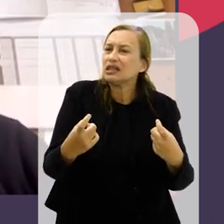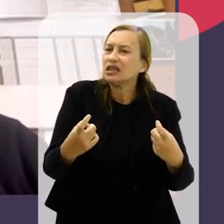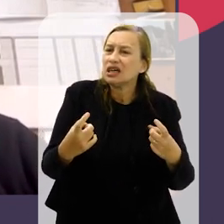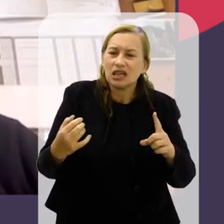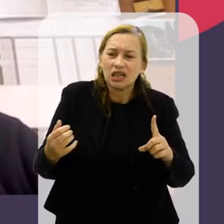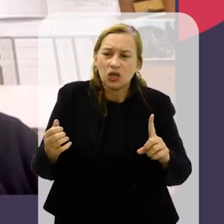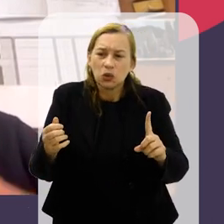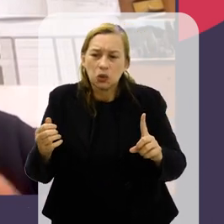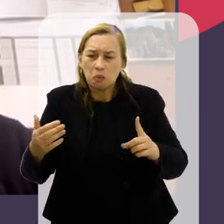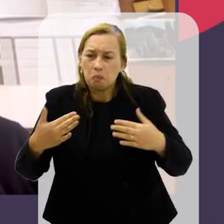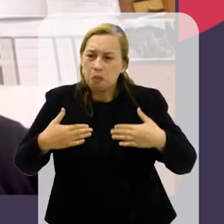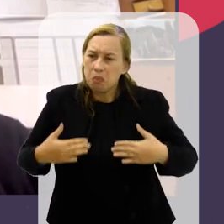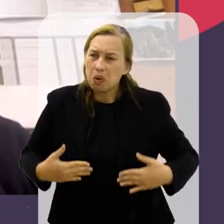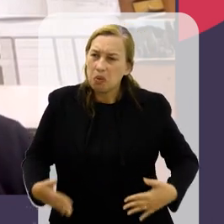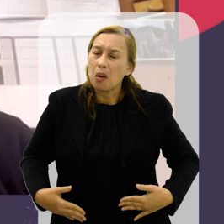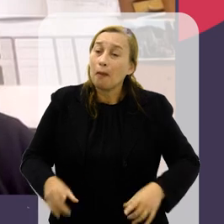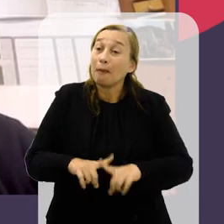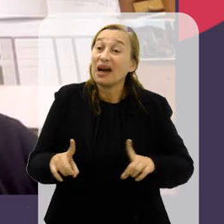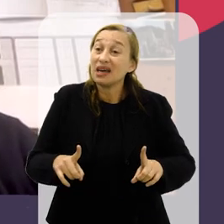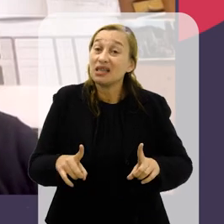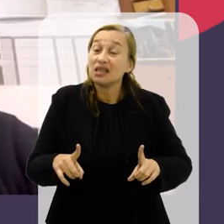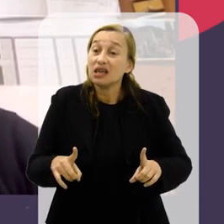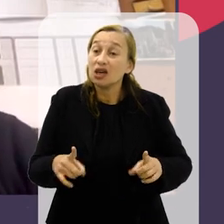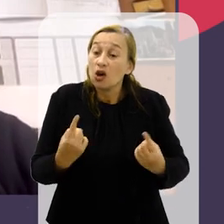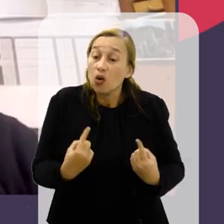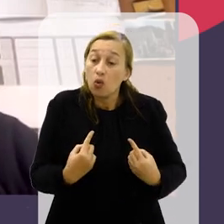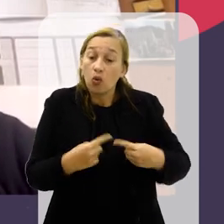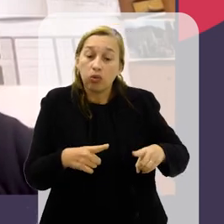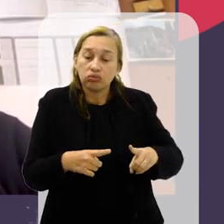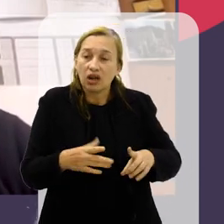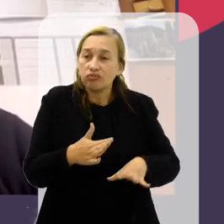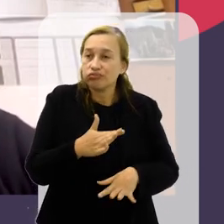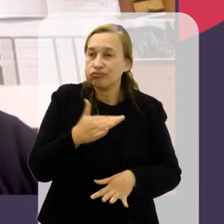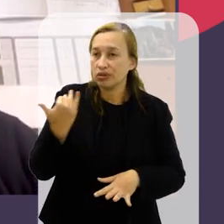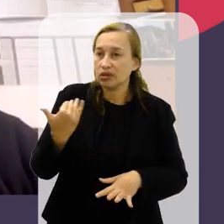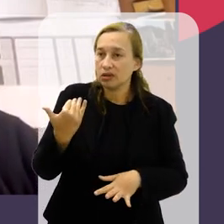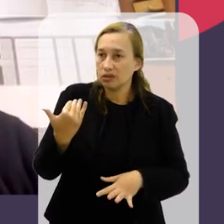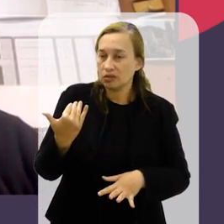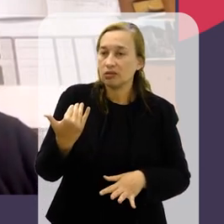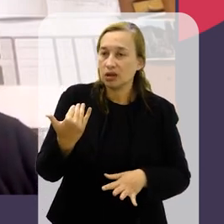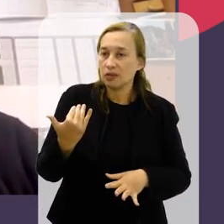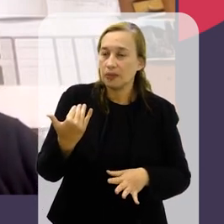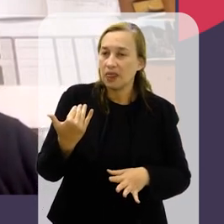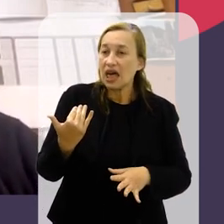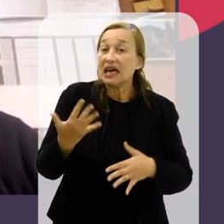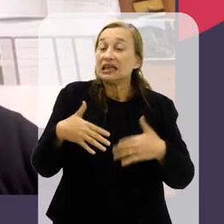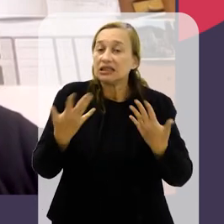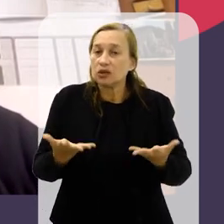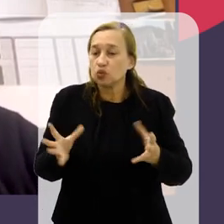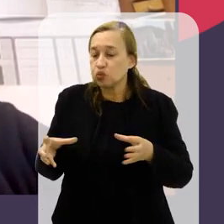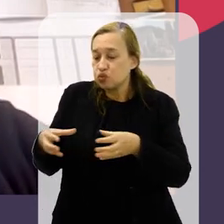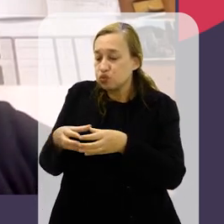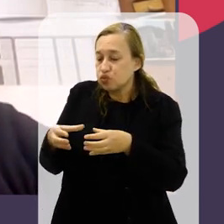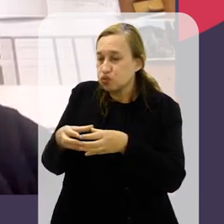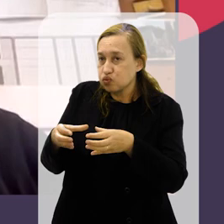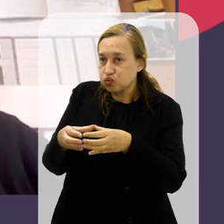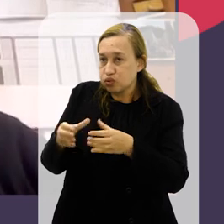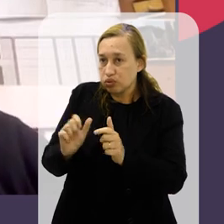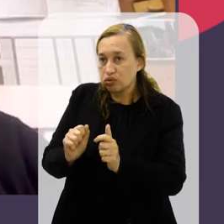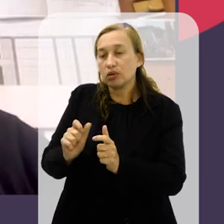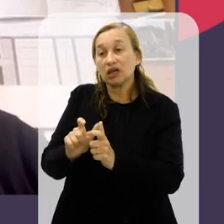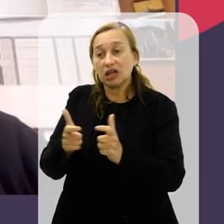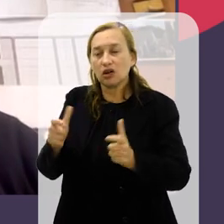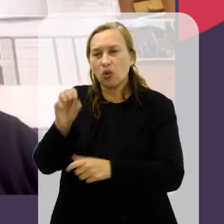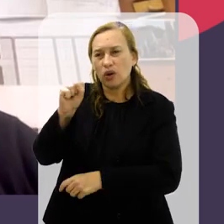que fere o corpo, mas o atentado contra a vida. E dessa... desse grupo